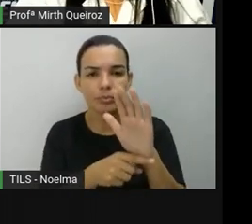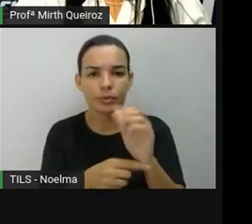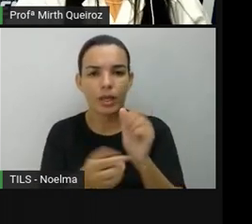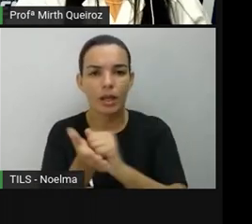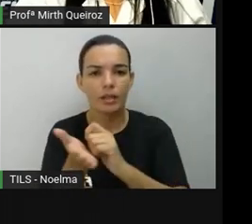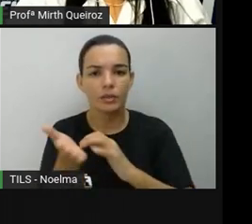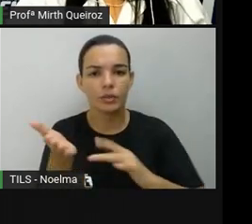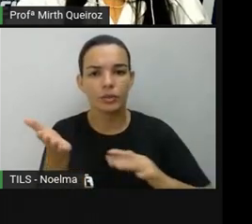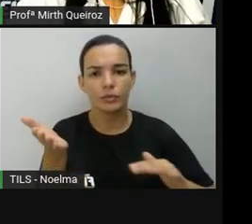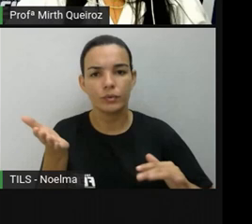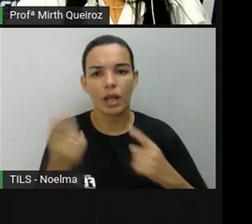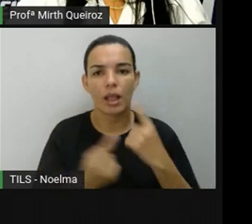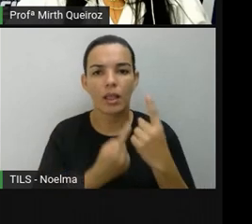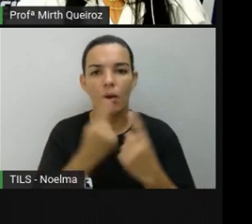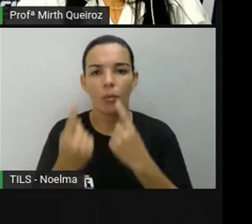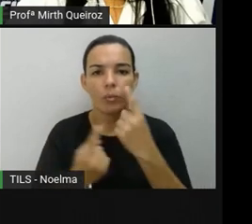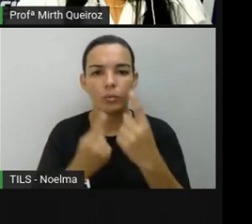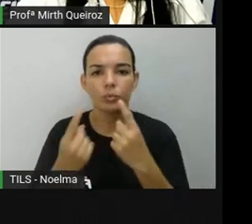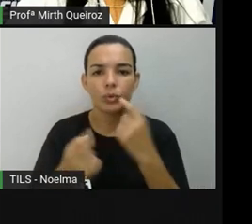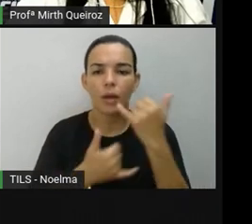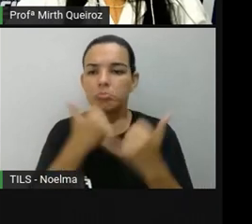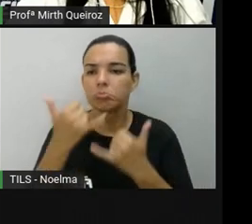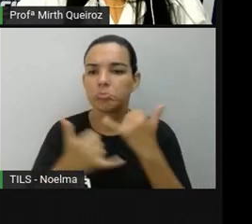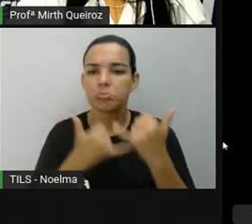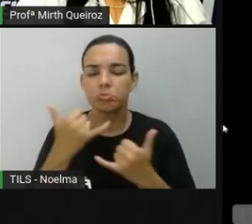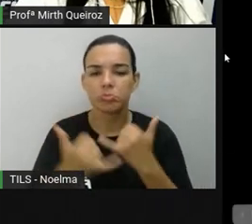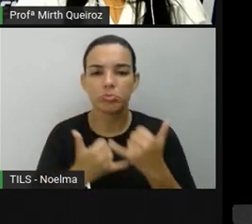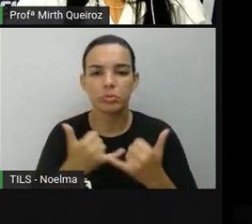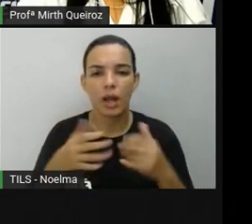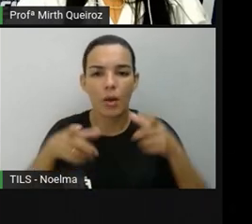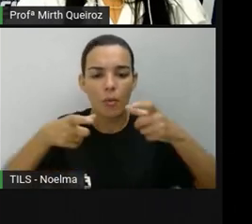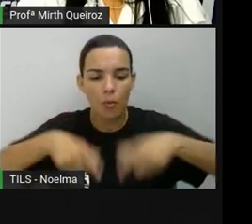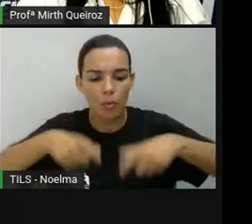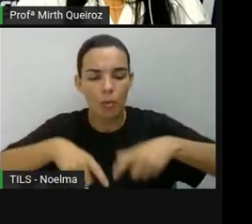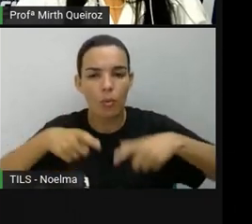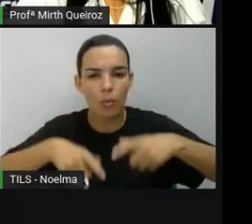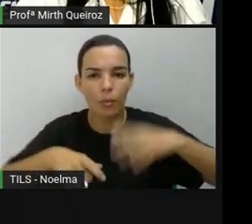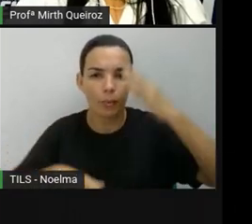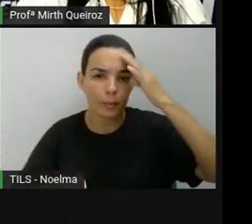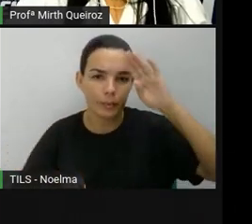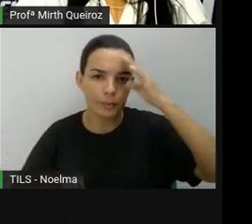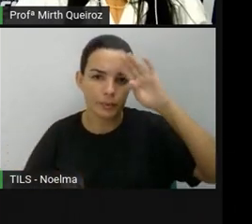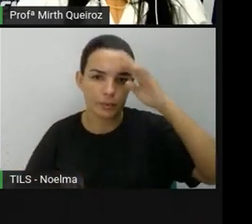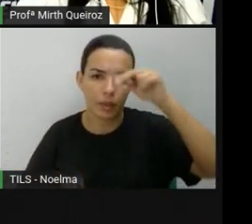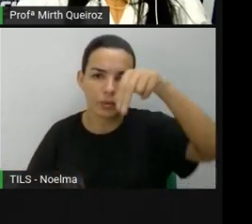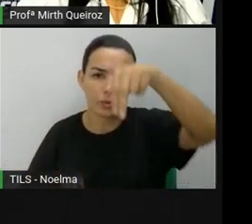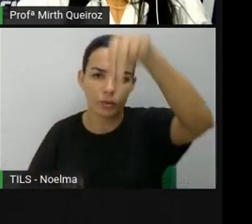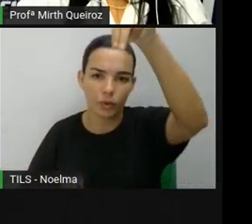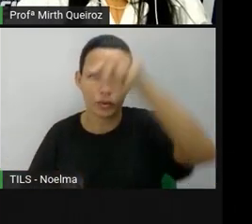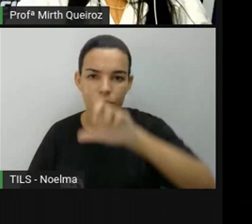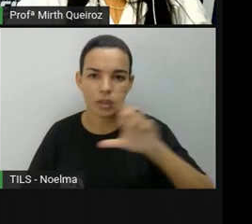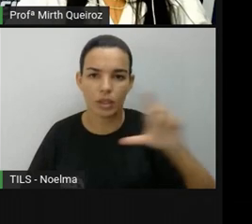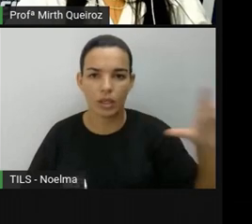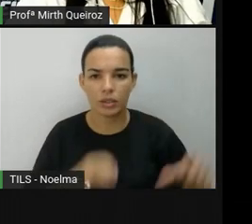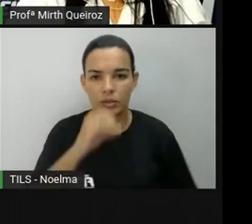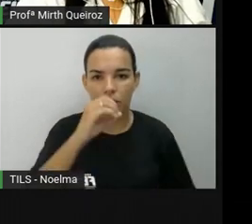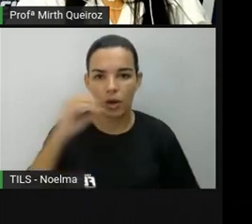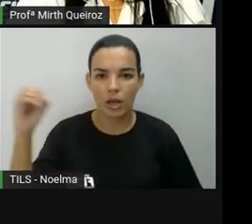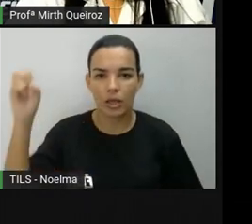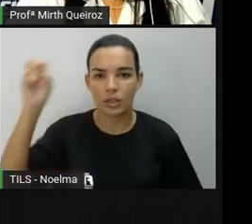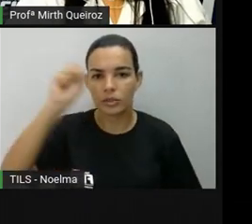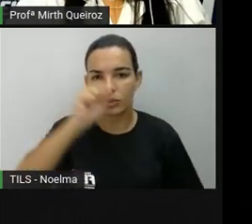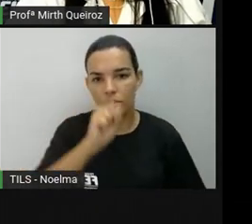vocês temos alguns joguinhos sobre os pontos cardeais e vocês podem escolher o joguinho que vocês